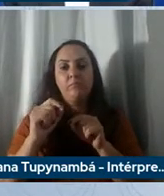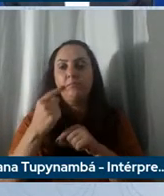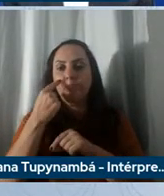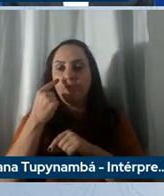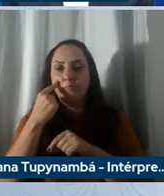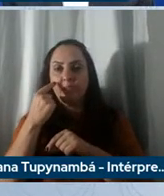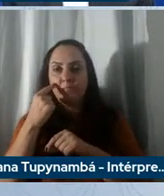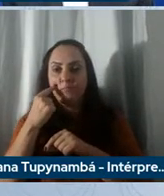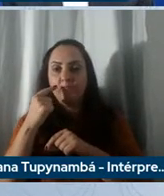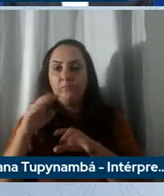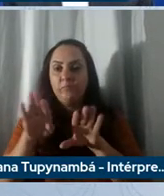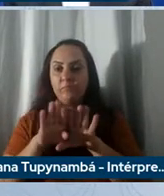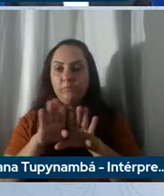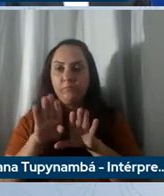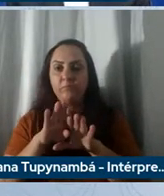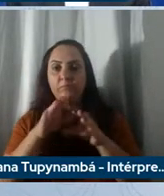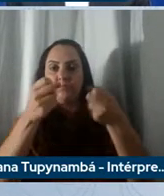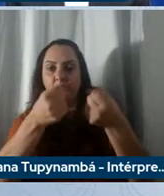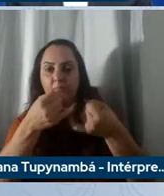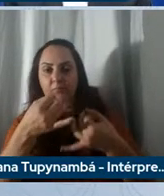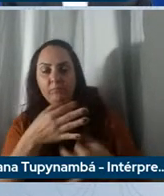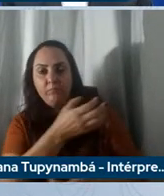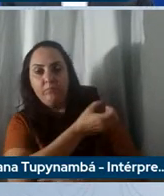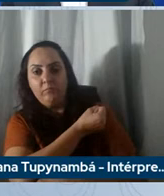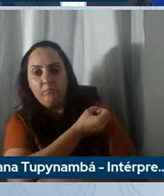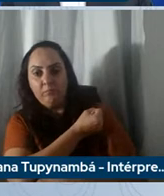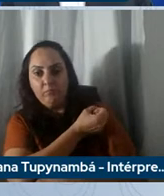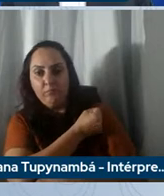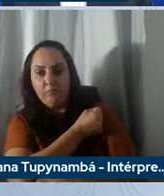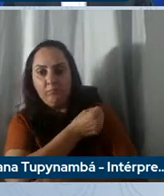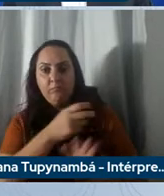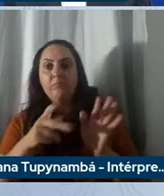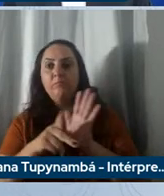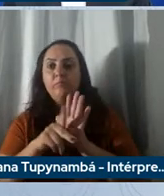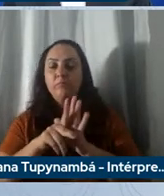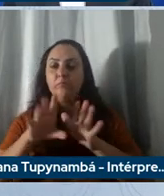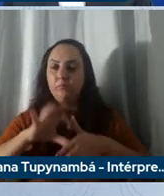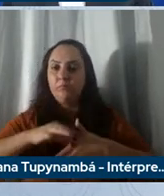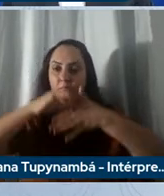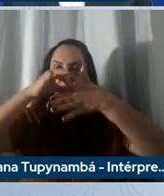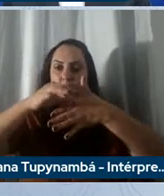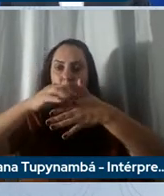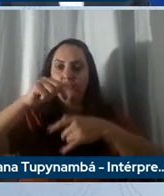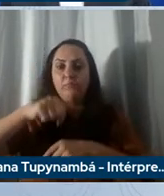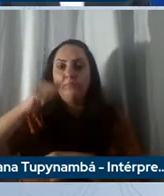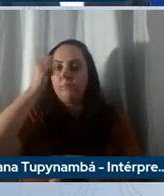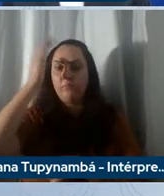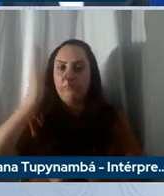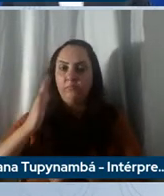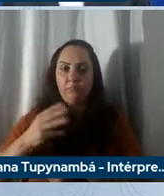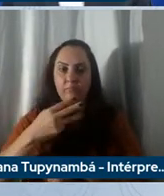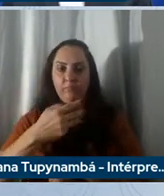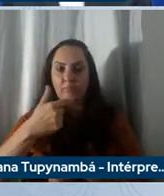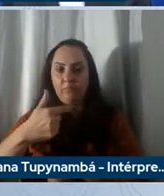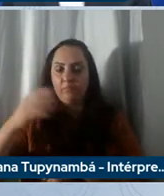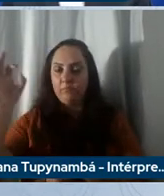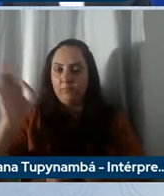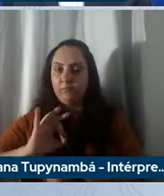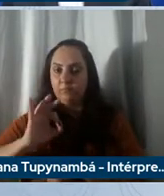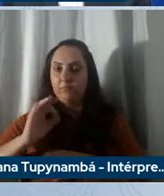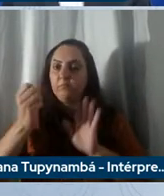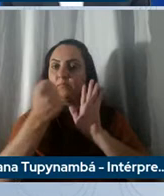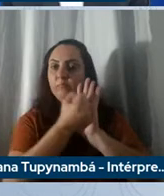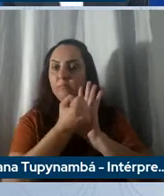né? A Stellantis foi líder de mercado em 2021 no Brasil com 32% de market share, na